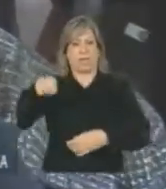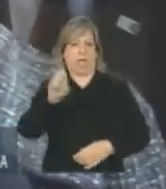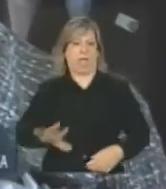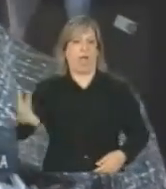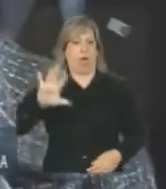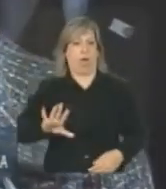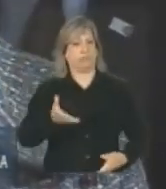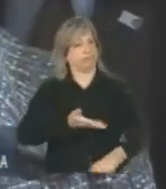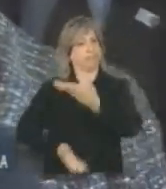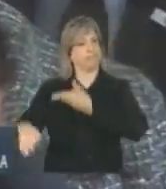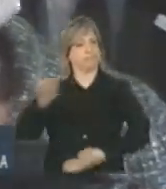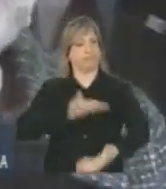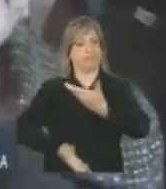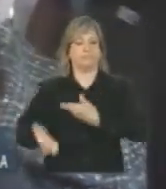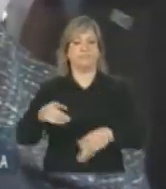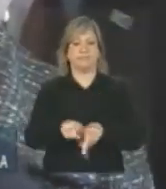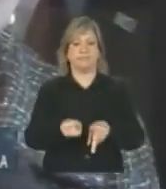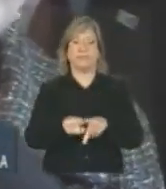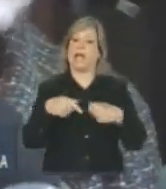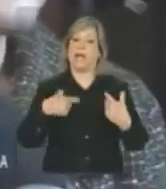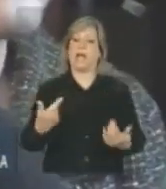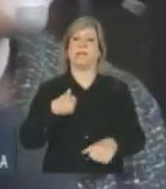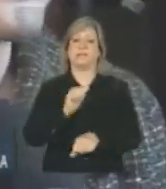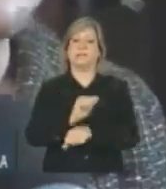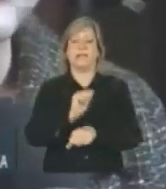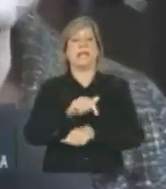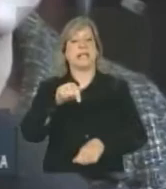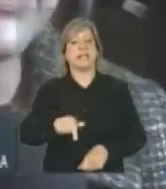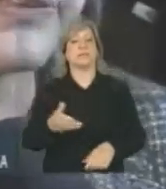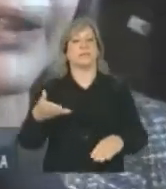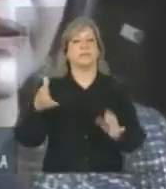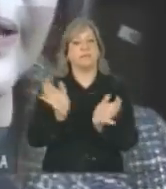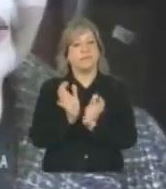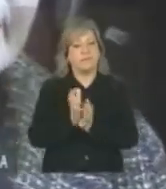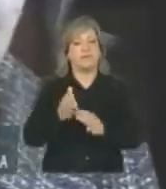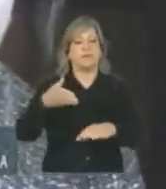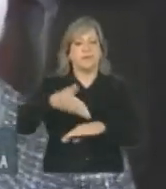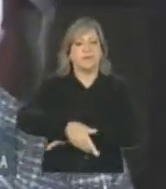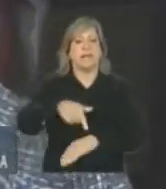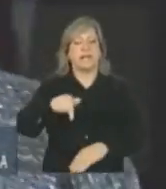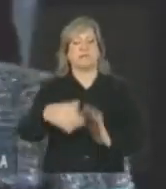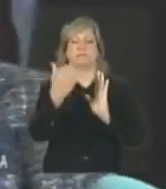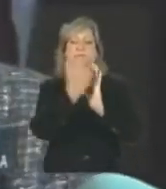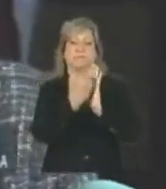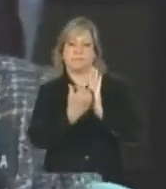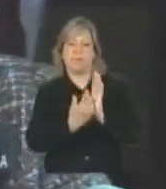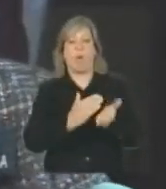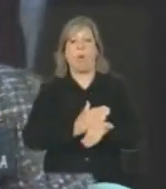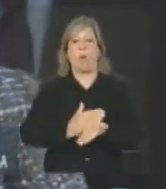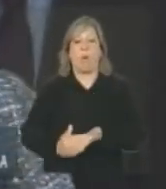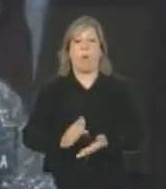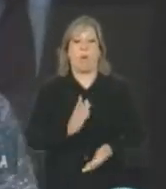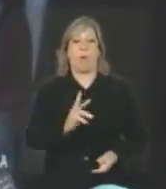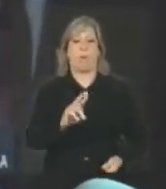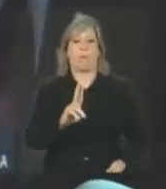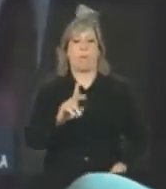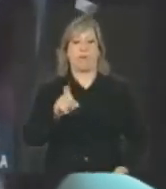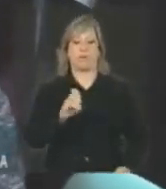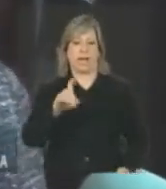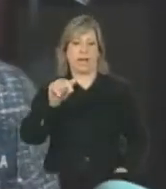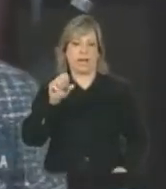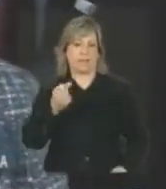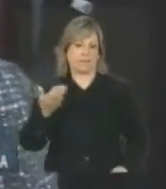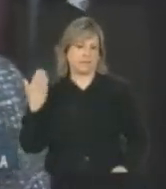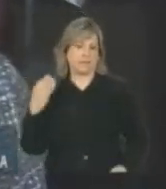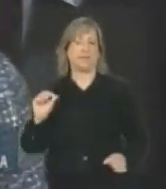Então, eu espero que isso faça parte desta agenda que começou em Bruxelas, tanto